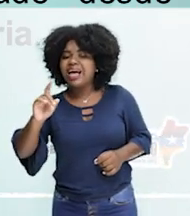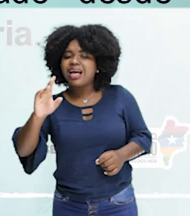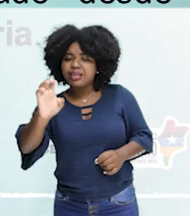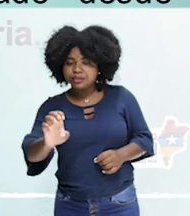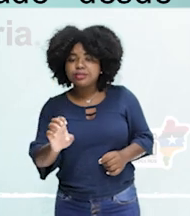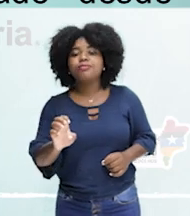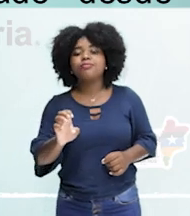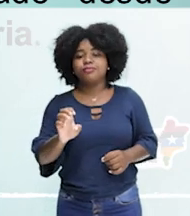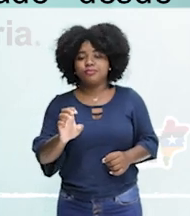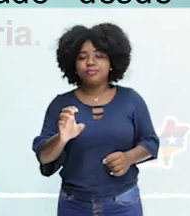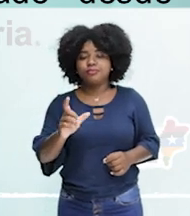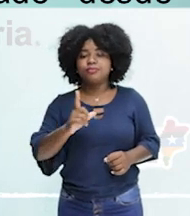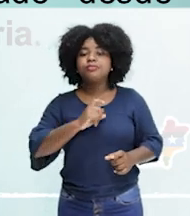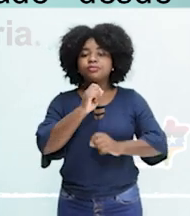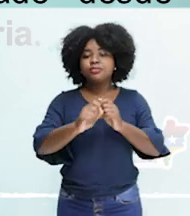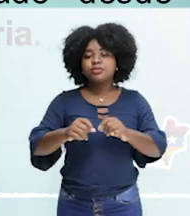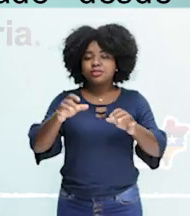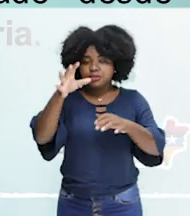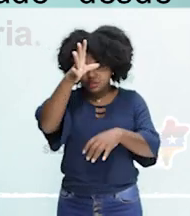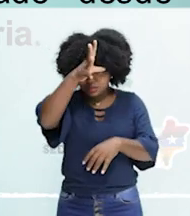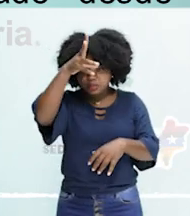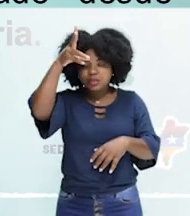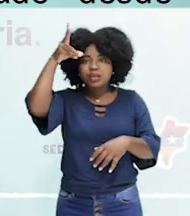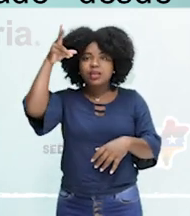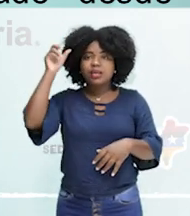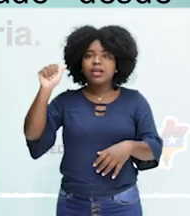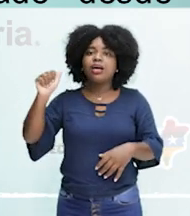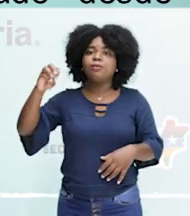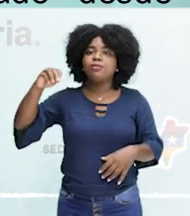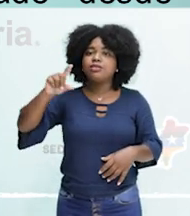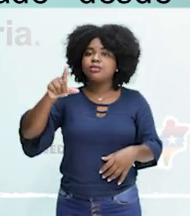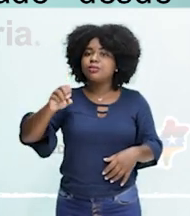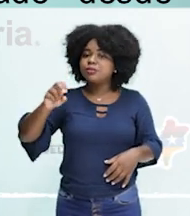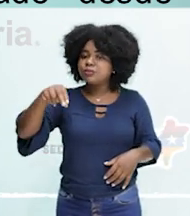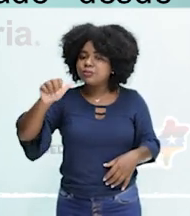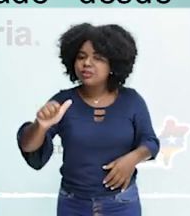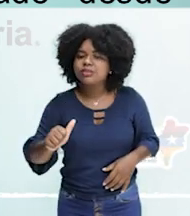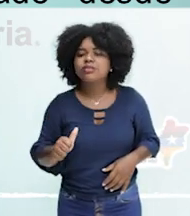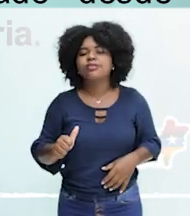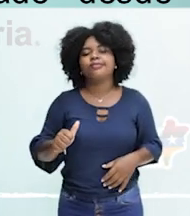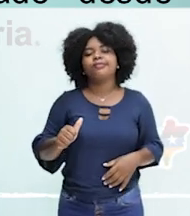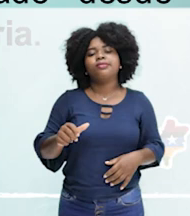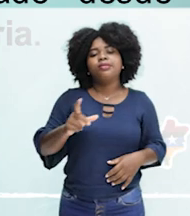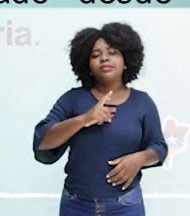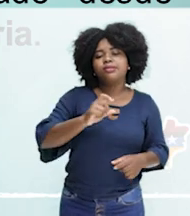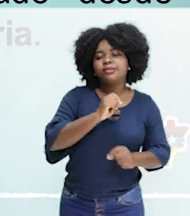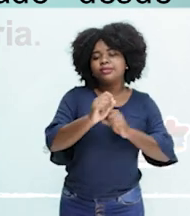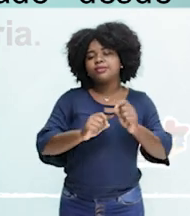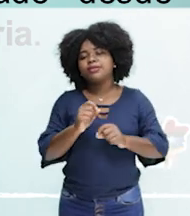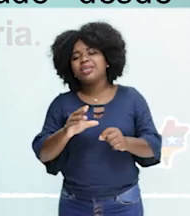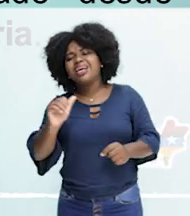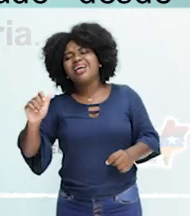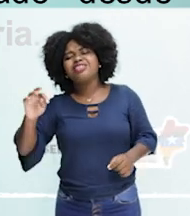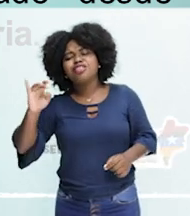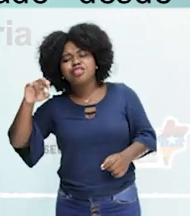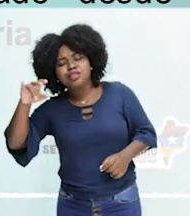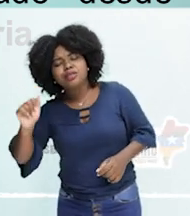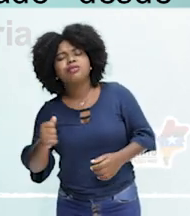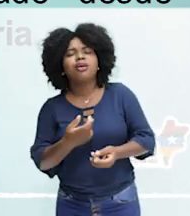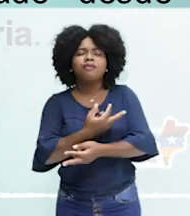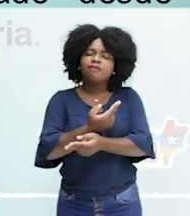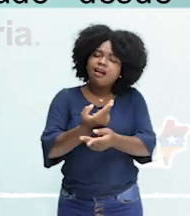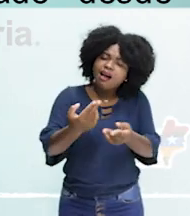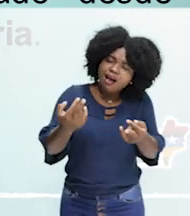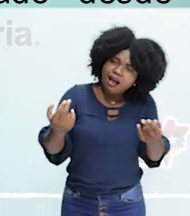mundo. Além disso, são milhares de quilômetros, né? Compostos por biomas riquíssimos, Pantanal, Mata Atlântica, Caatinga, Ainda tem outros, por exemplo,